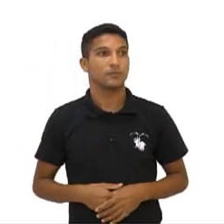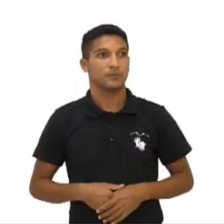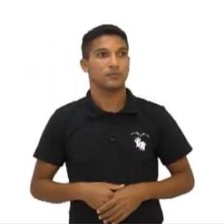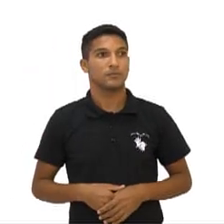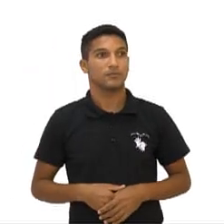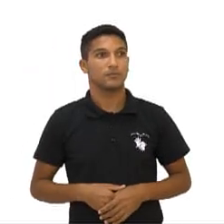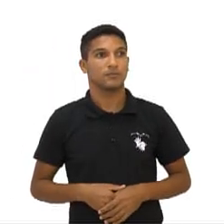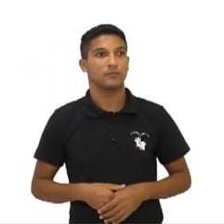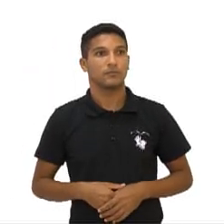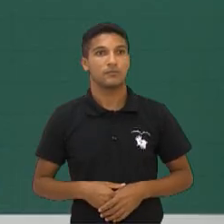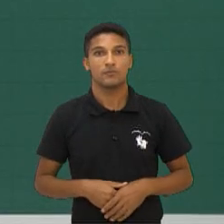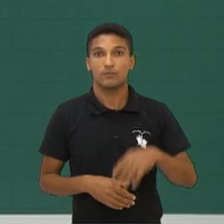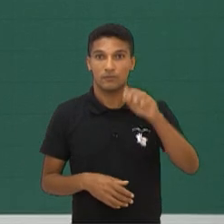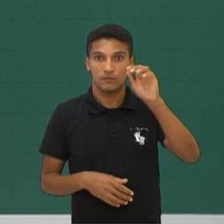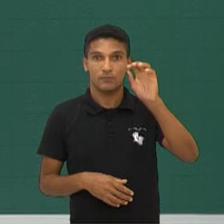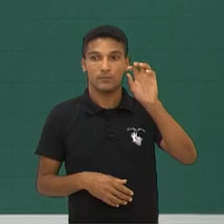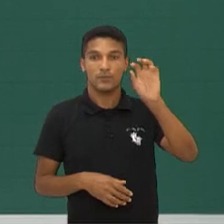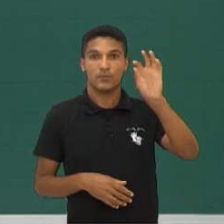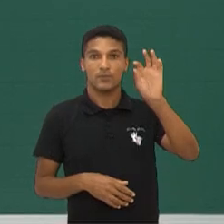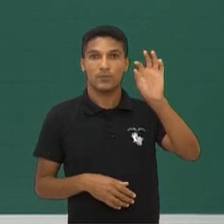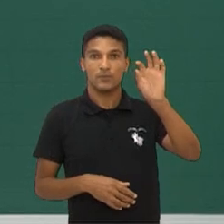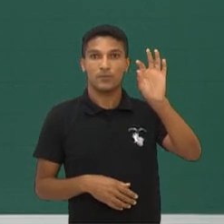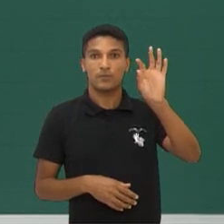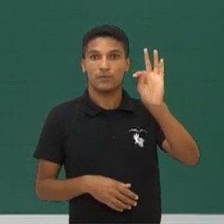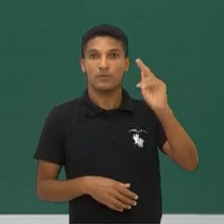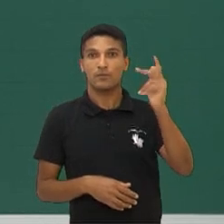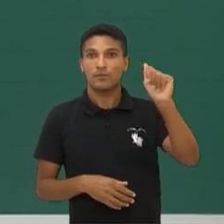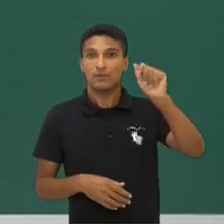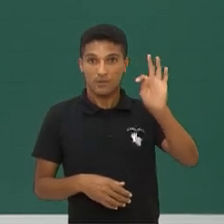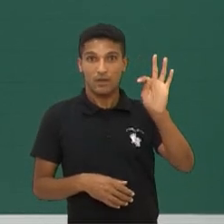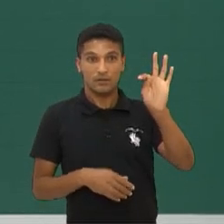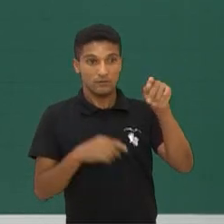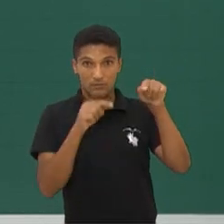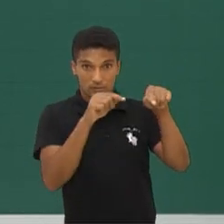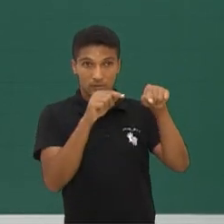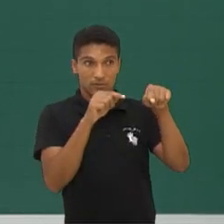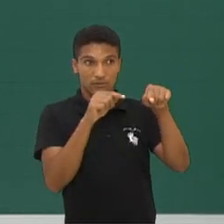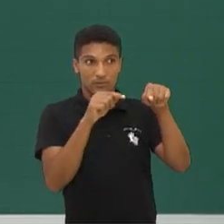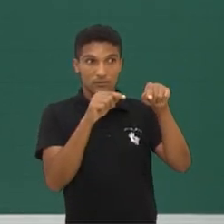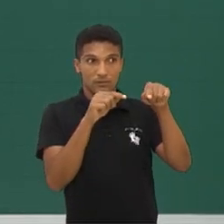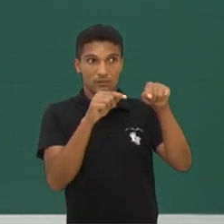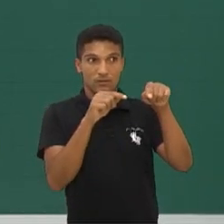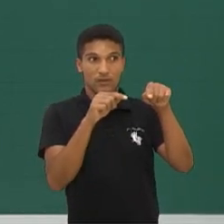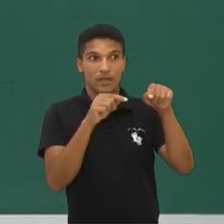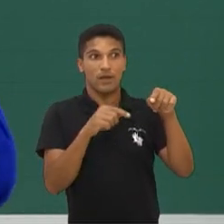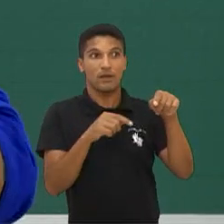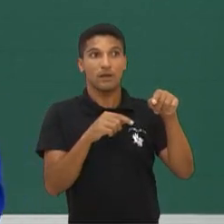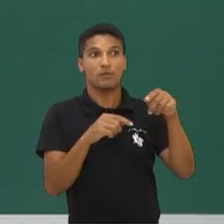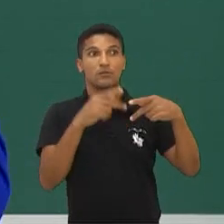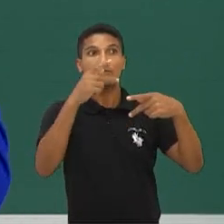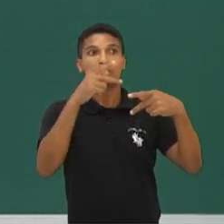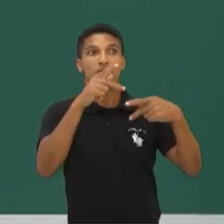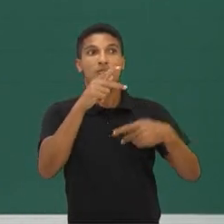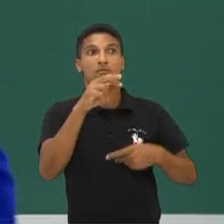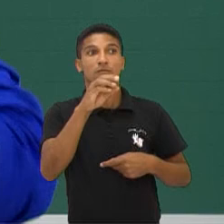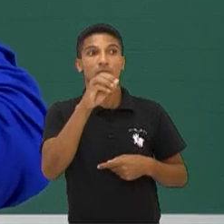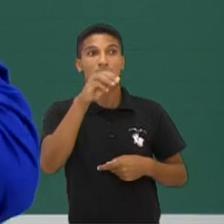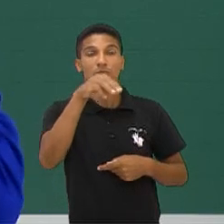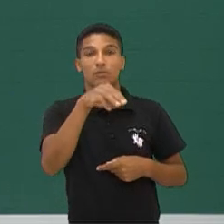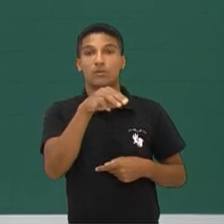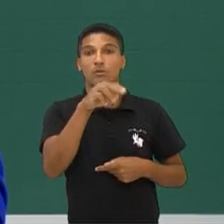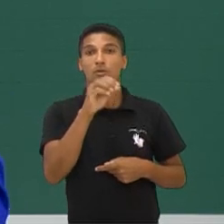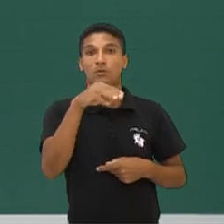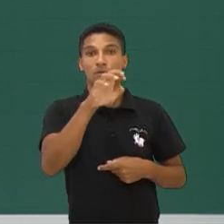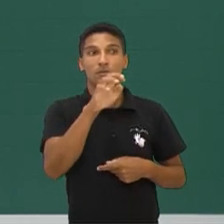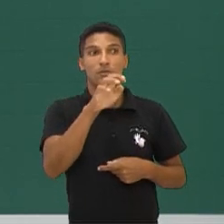Lembrando que that, that acaba se tornando um pronome muito, um coringa, porque